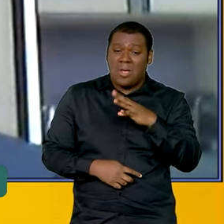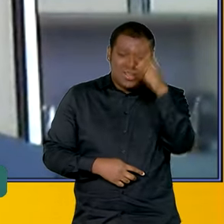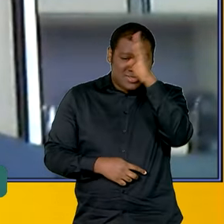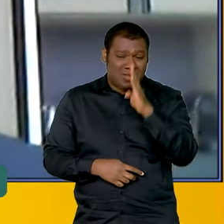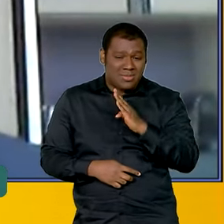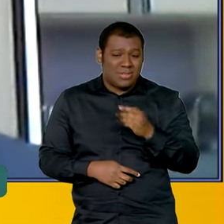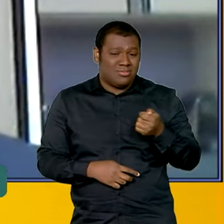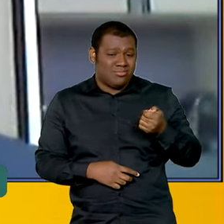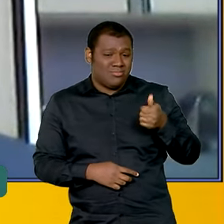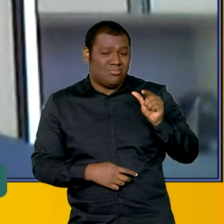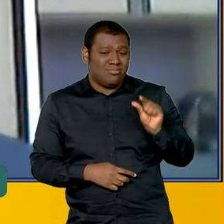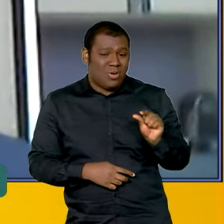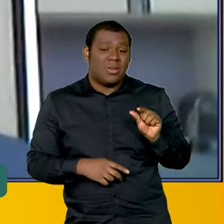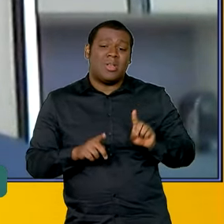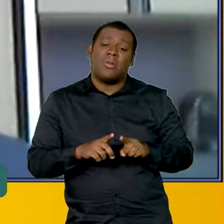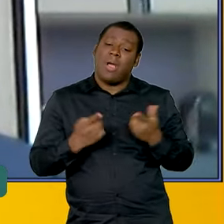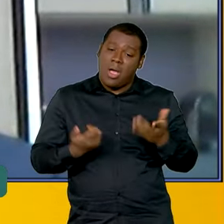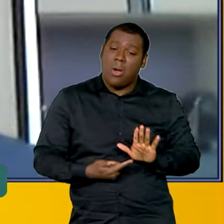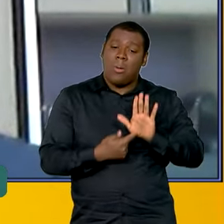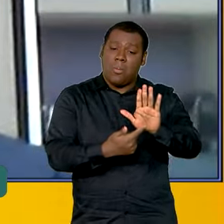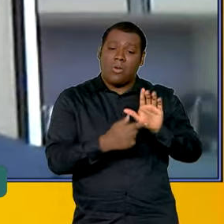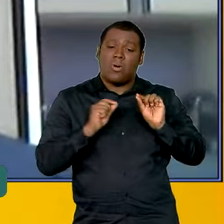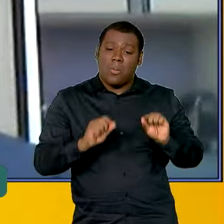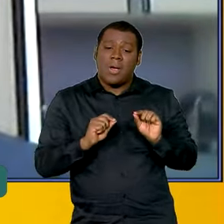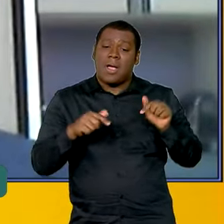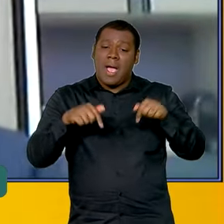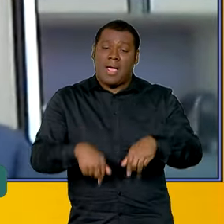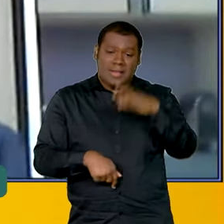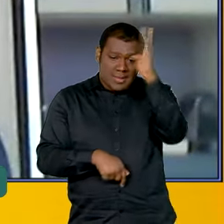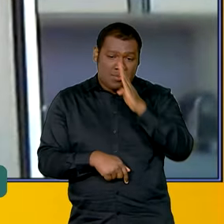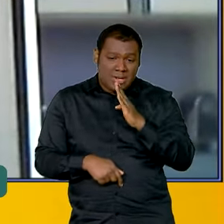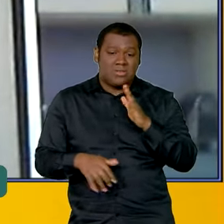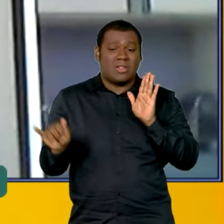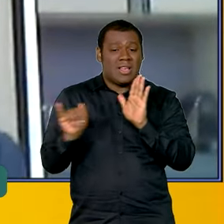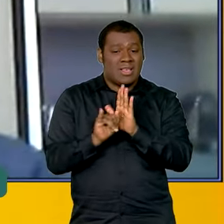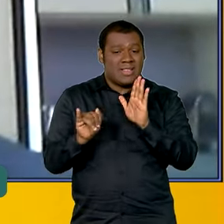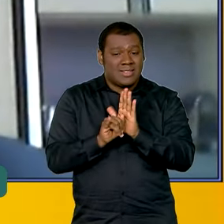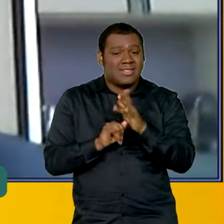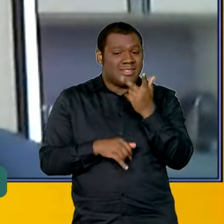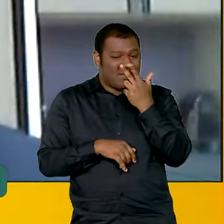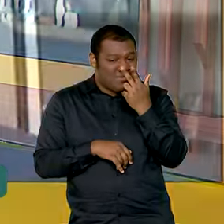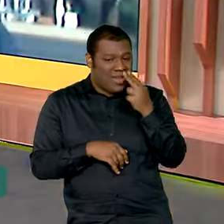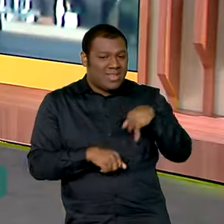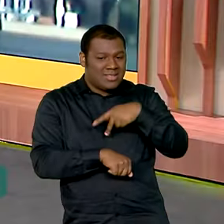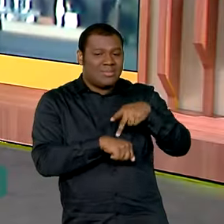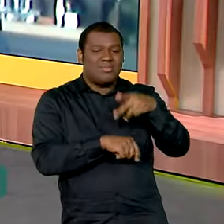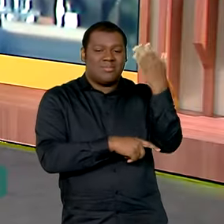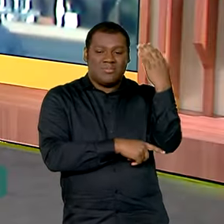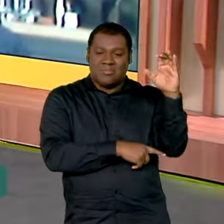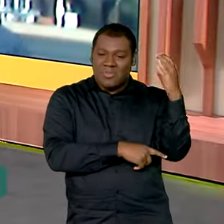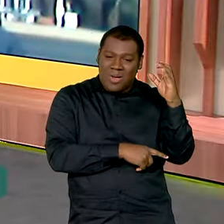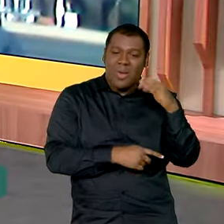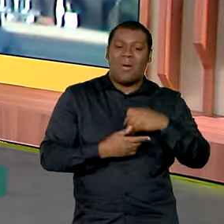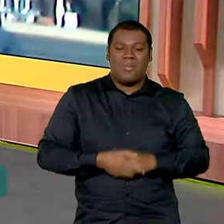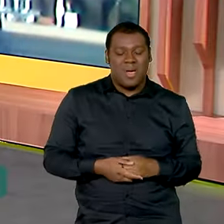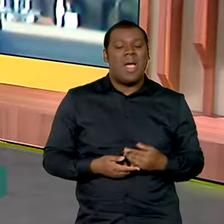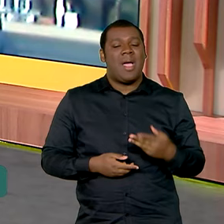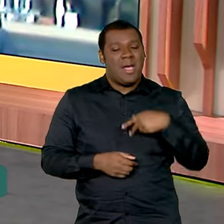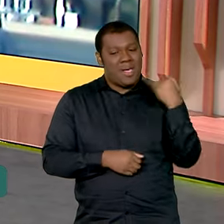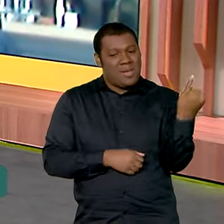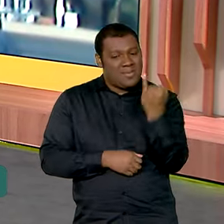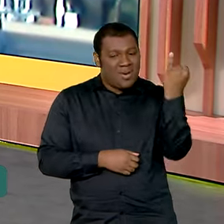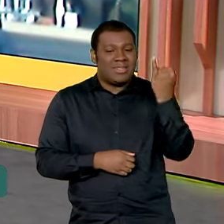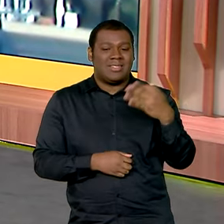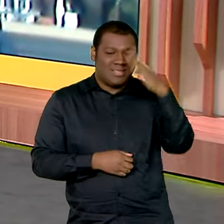uma identidade comum e que pode gerar muitos frutos se trabalhamos juntos. Verdade, integração entre os vizinhos.